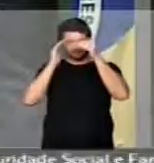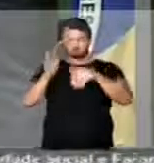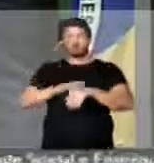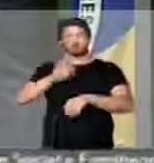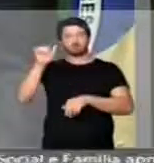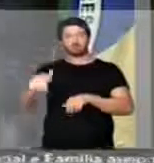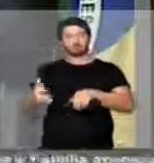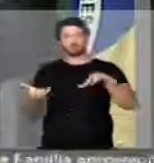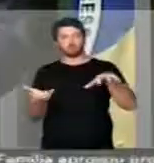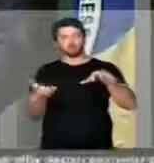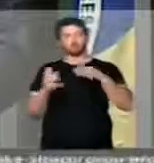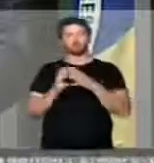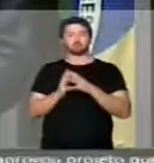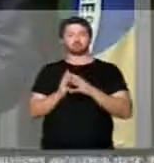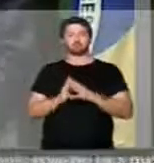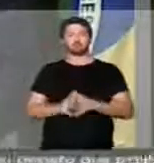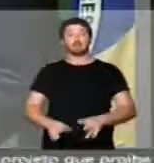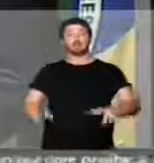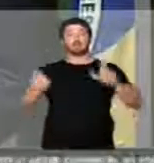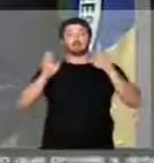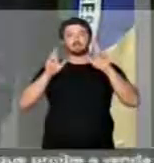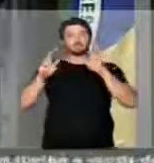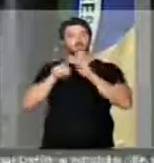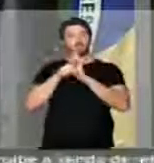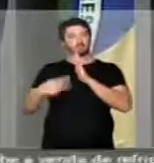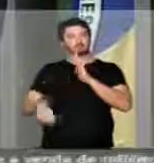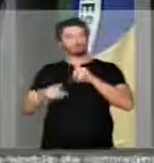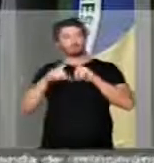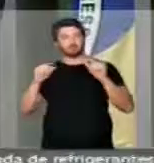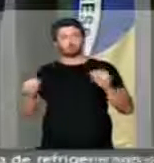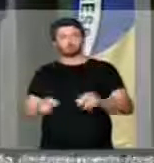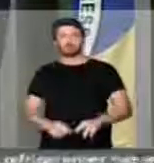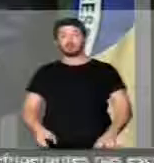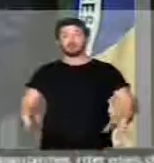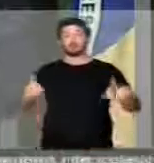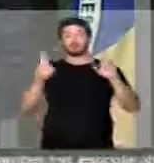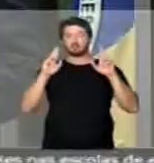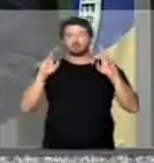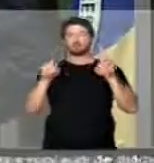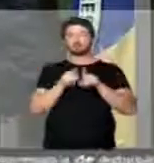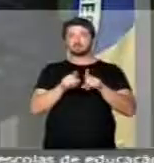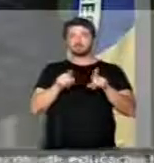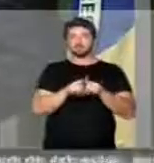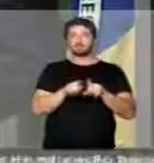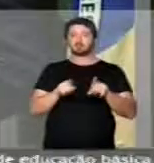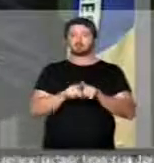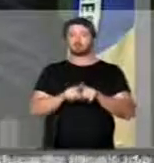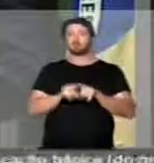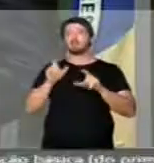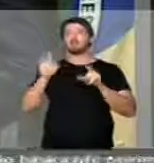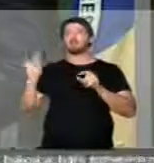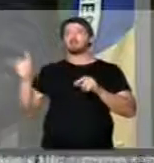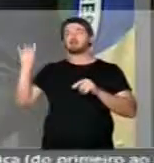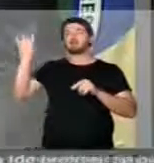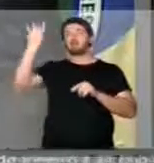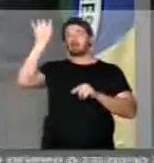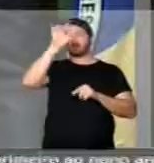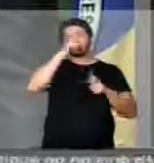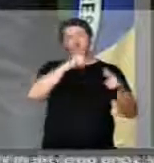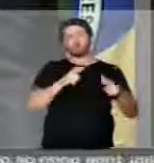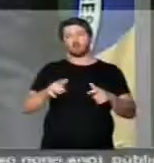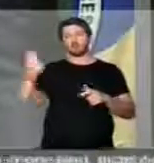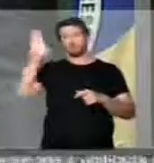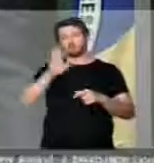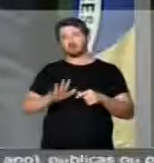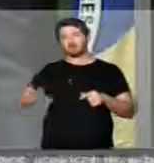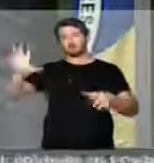parlamento. Esperança que vem de Brasília, esperança que brota de cada um dos rincões brasileiros, se unem nesse